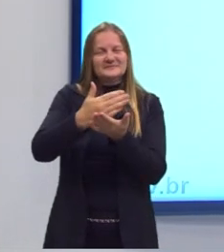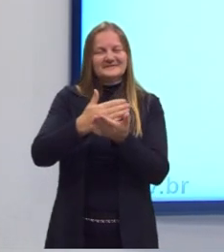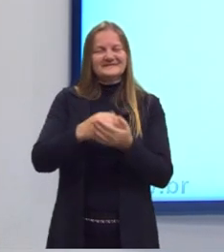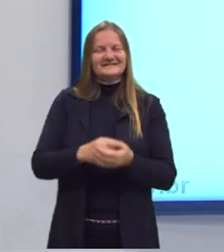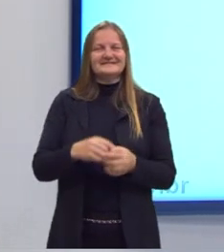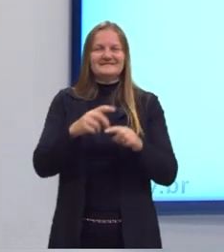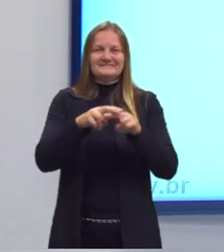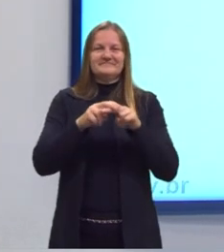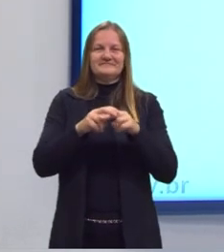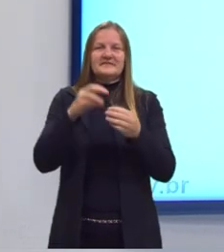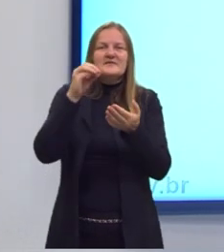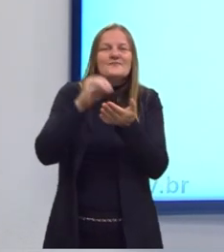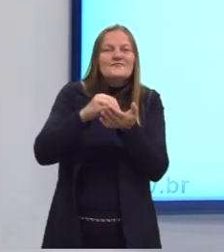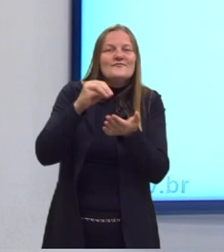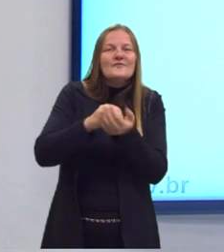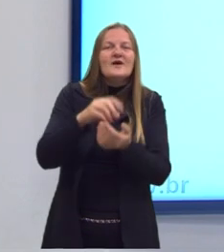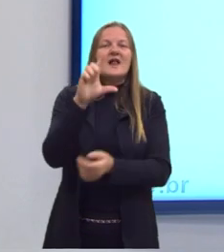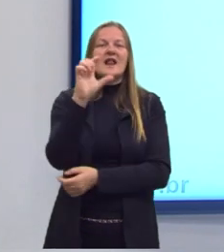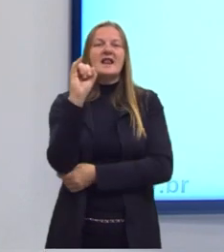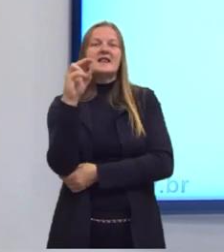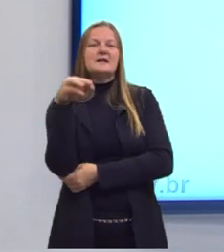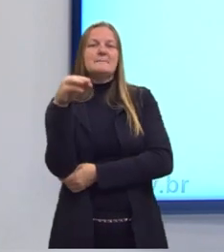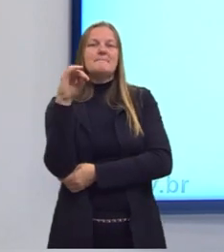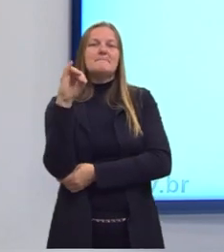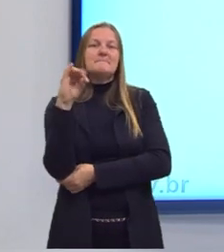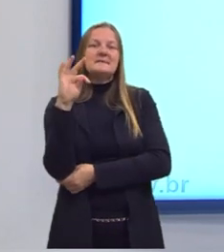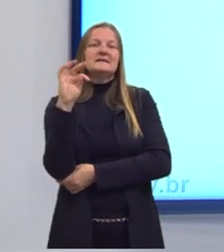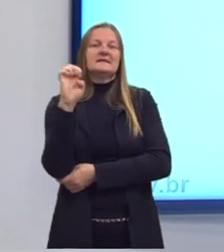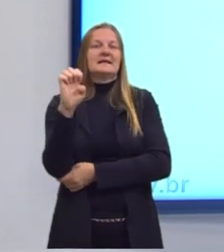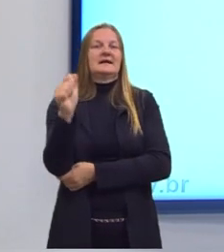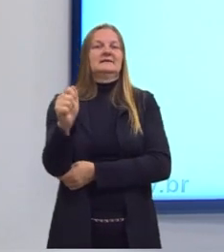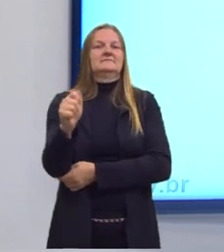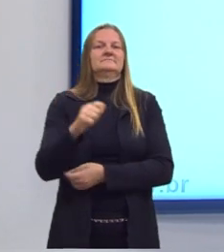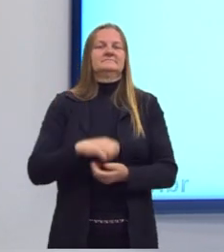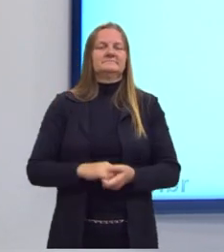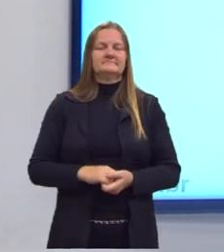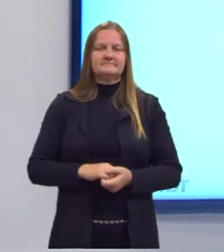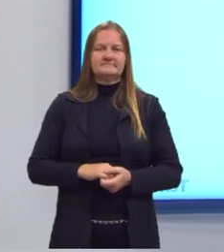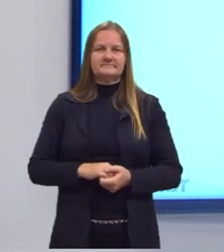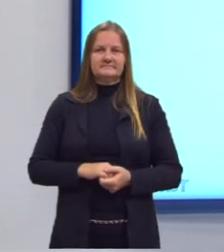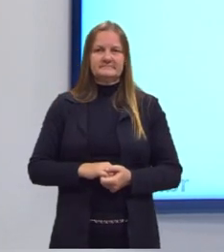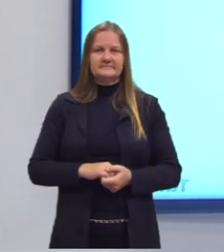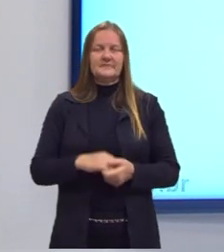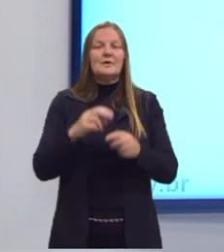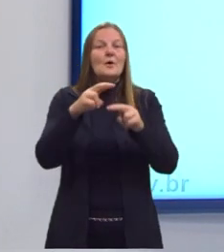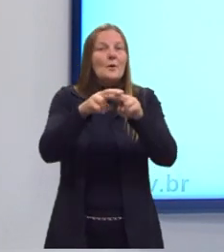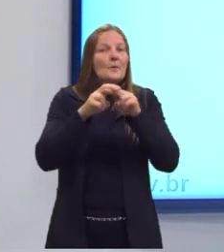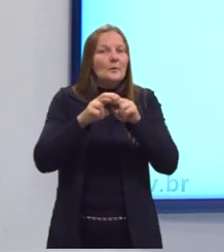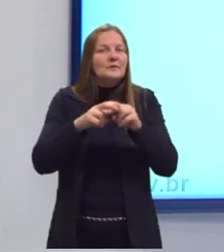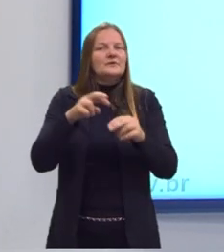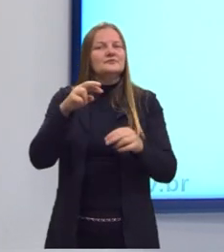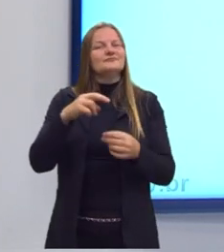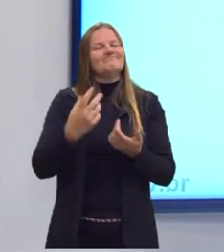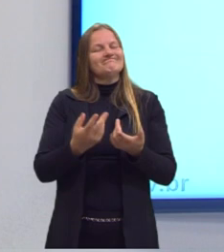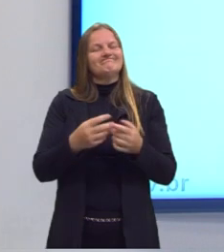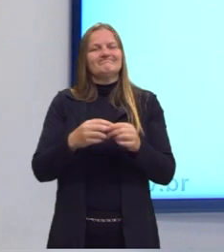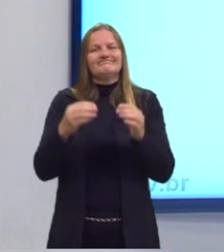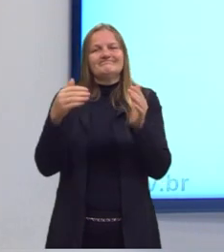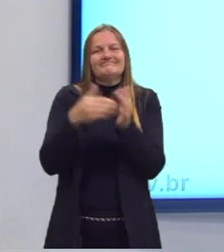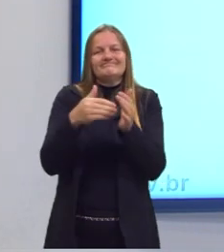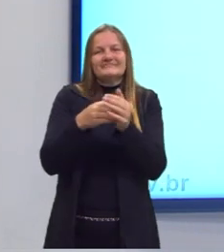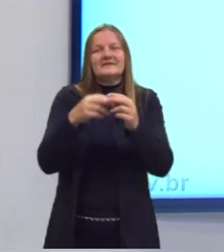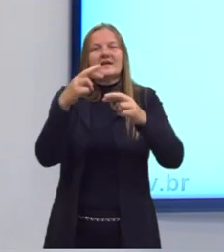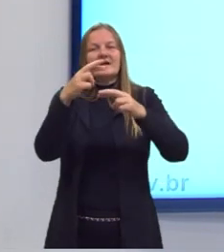tenho um reagente que limita a quantidade do produto obtido. E por essa razão, vai limitar a minha reação